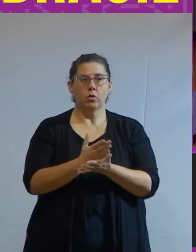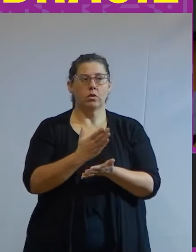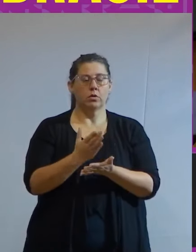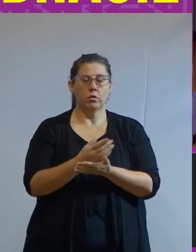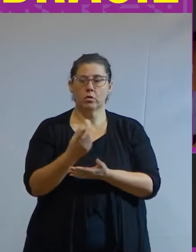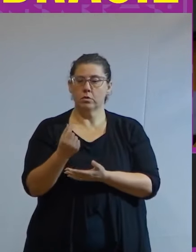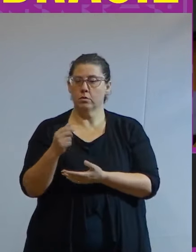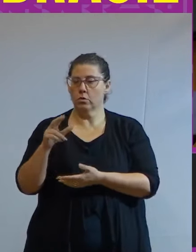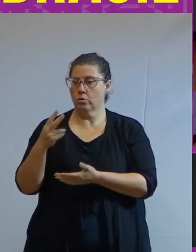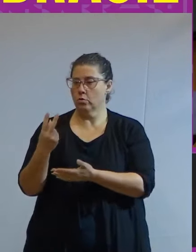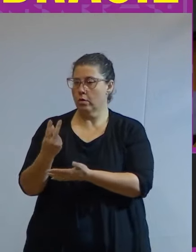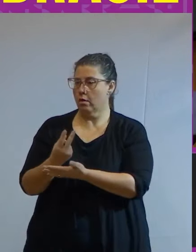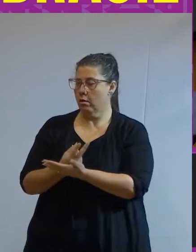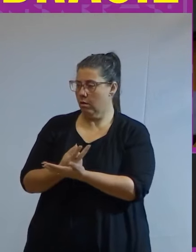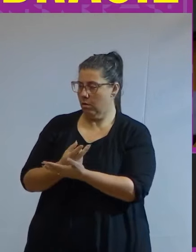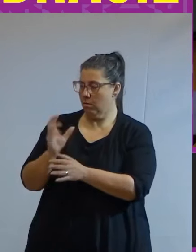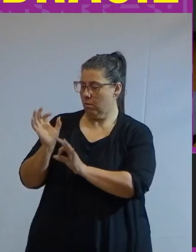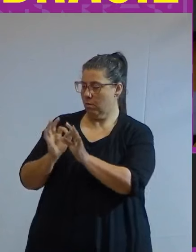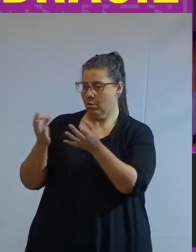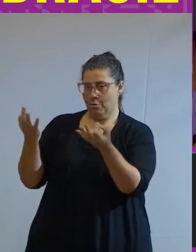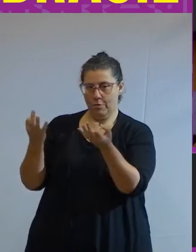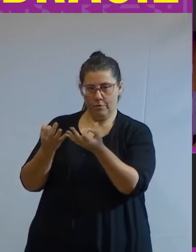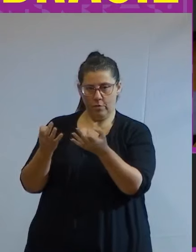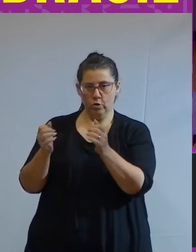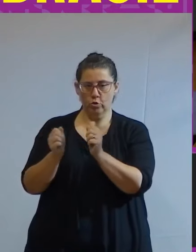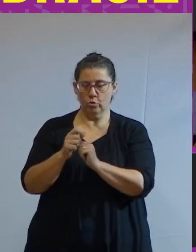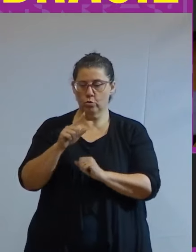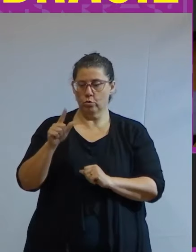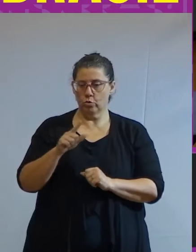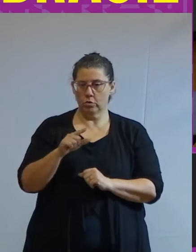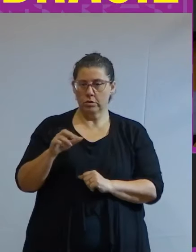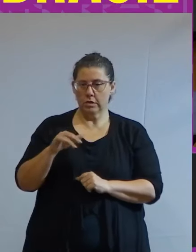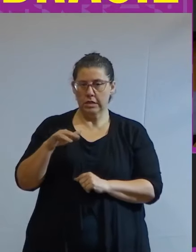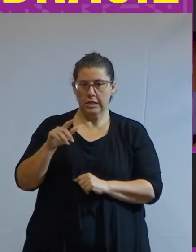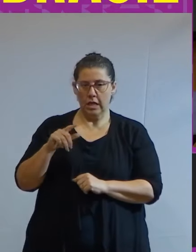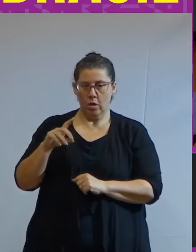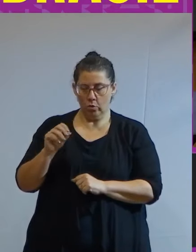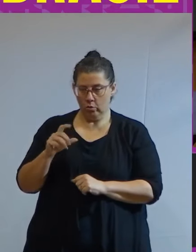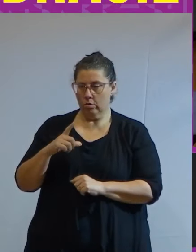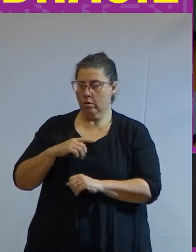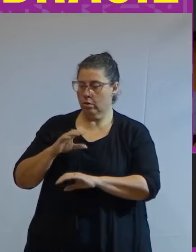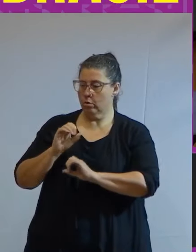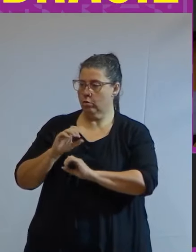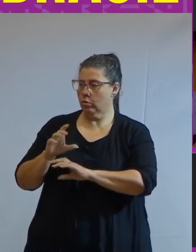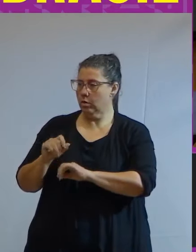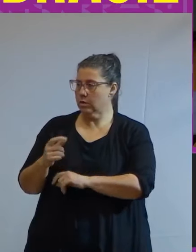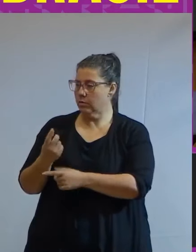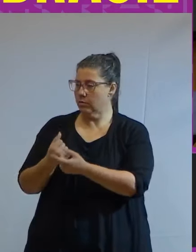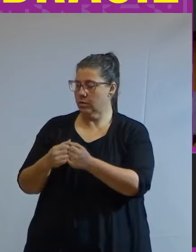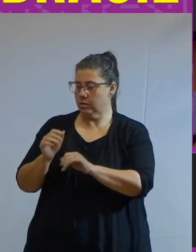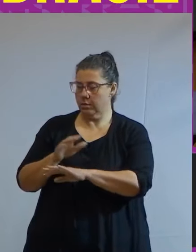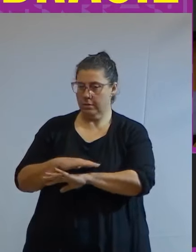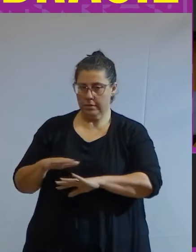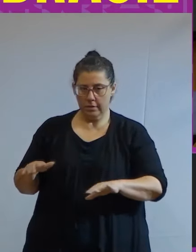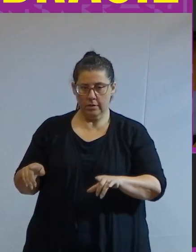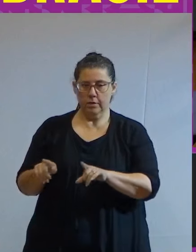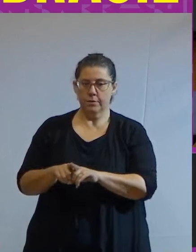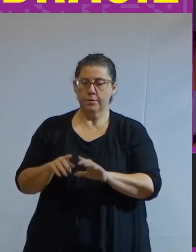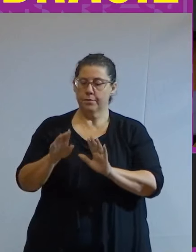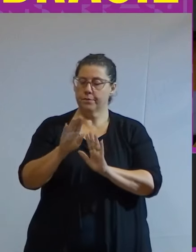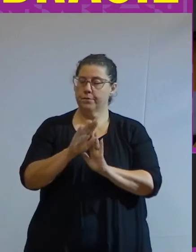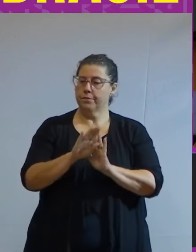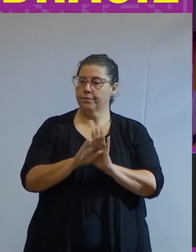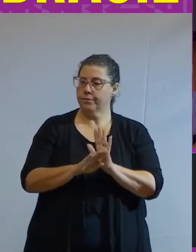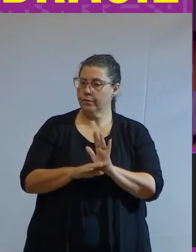e o Plano Perfeito juntamente com Ziraldo promovendo educação financeira para crianças composalista da